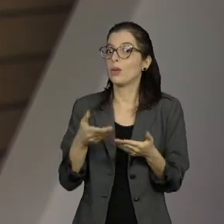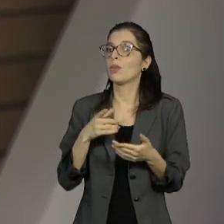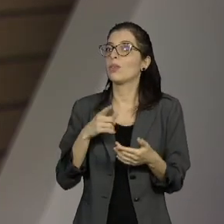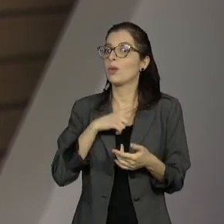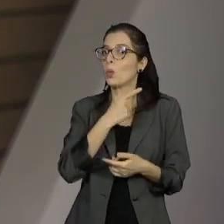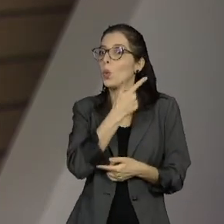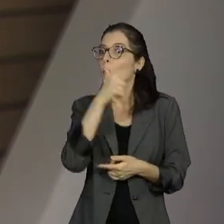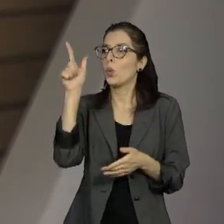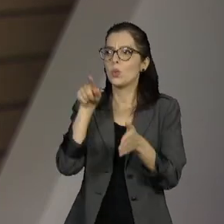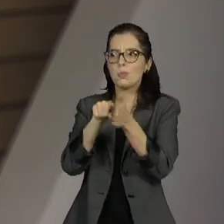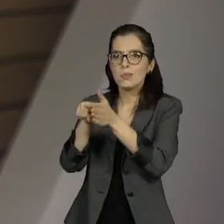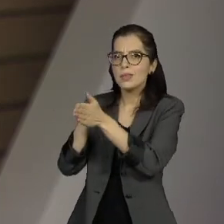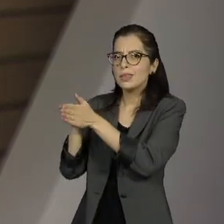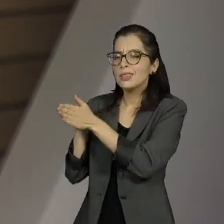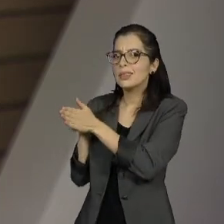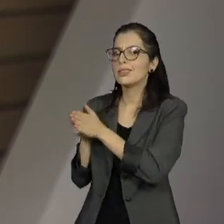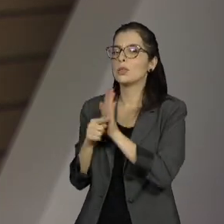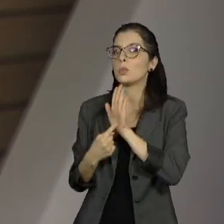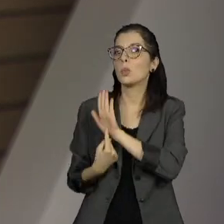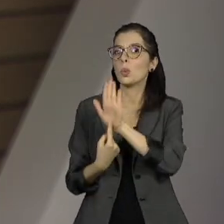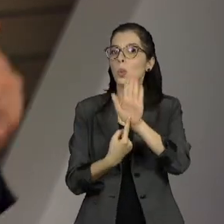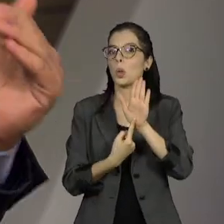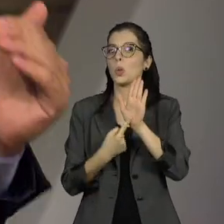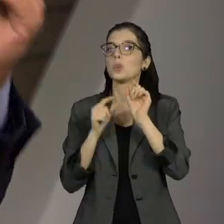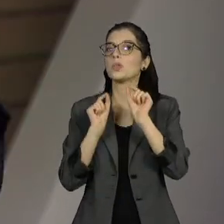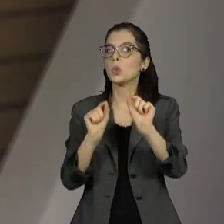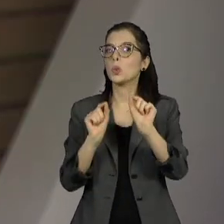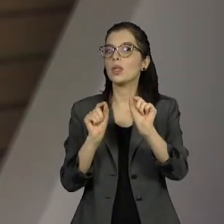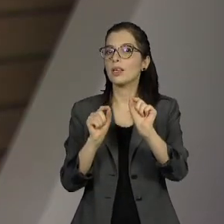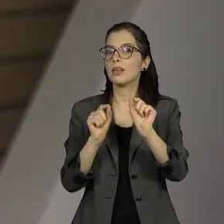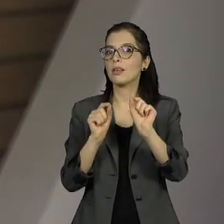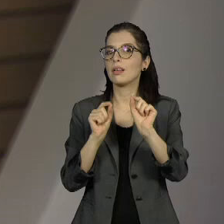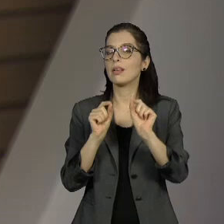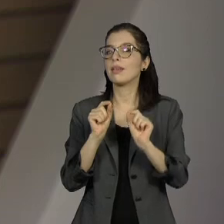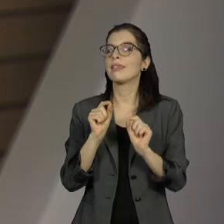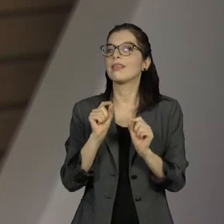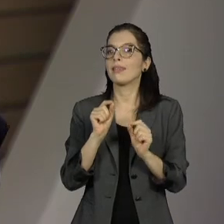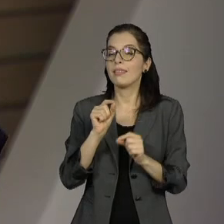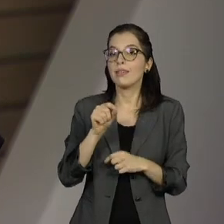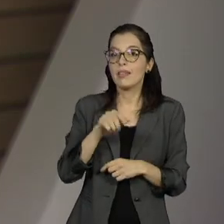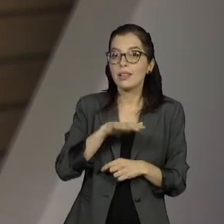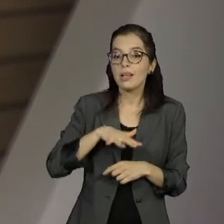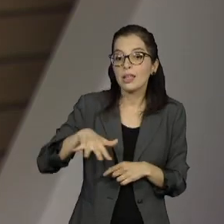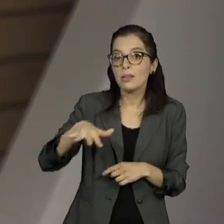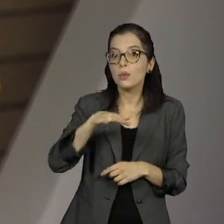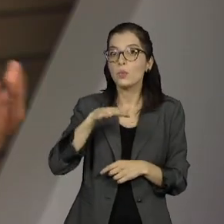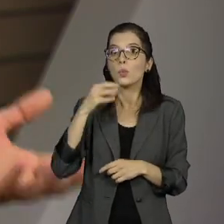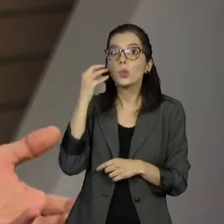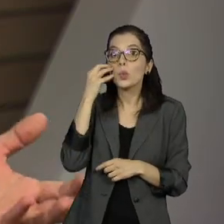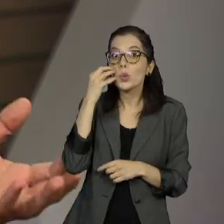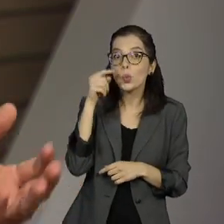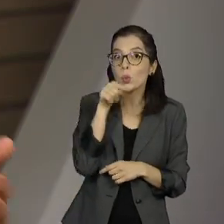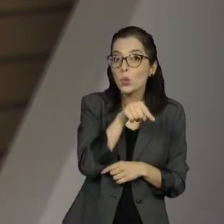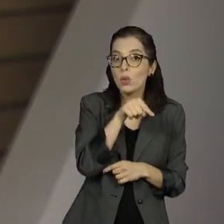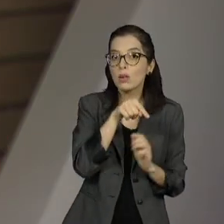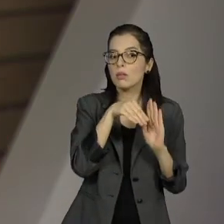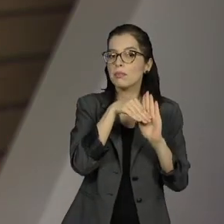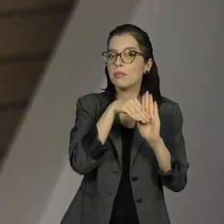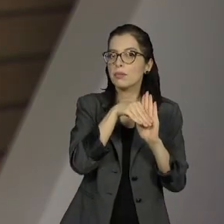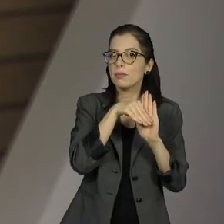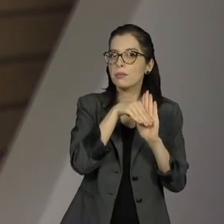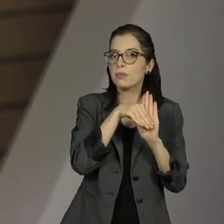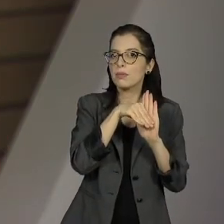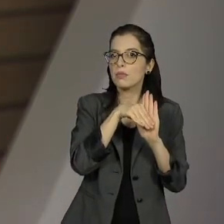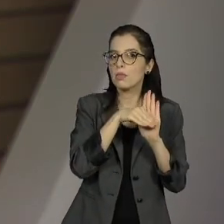divulgadas, né? Você vê uma curva tímida, porém descendente do Bruno Covas, dentro da margem de erro, e uma curva também tímida, porém